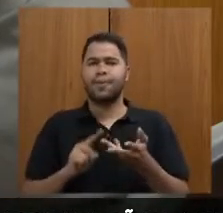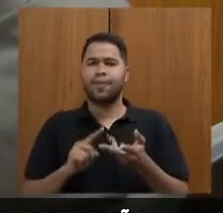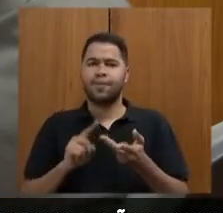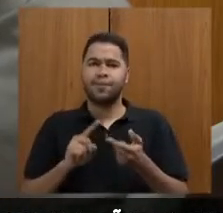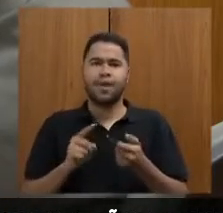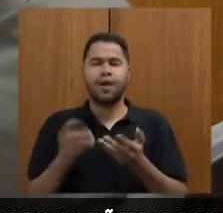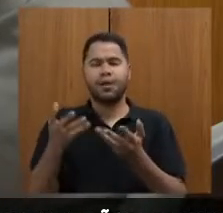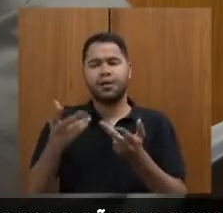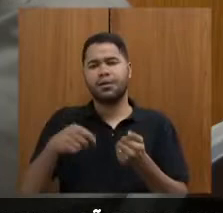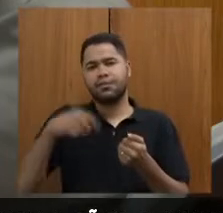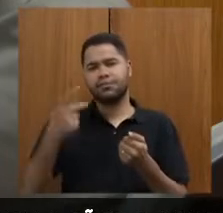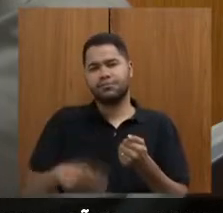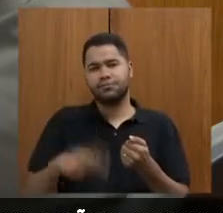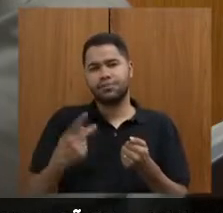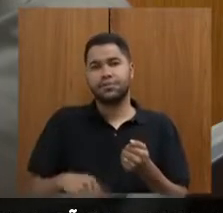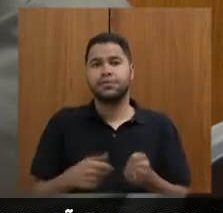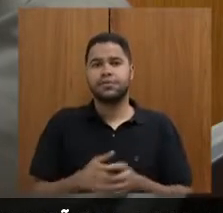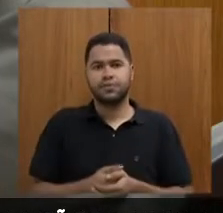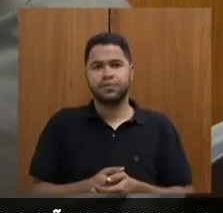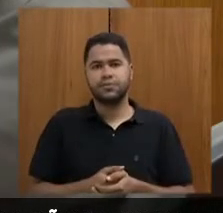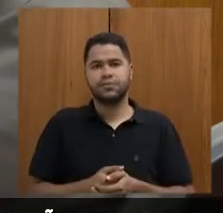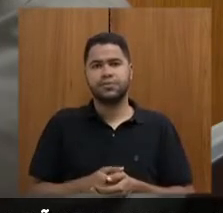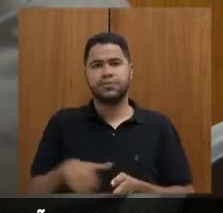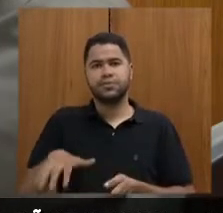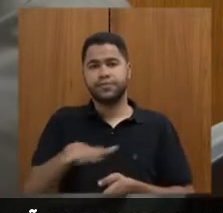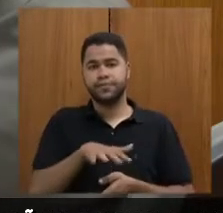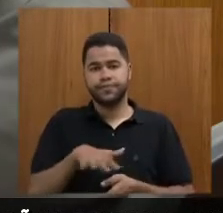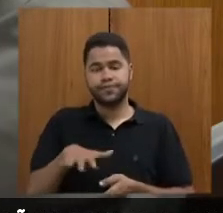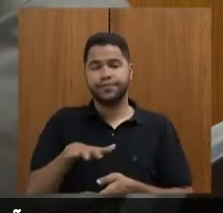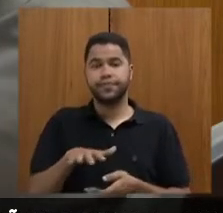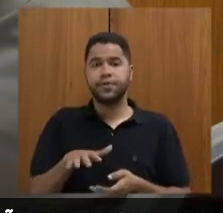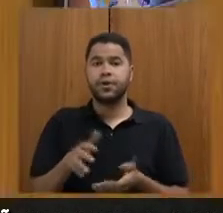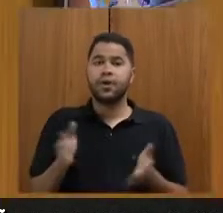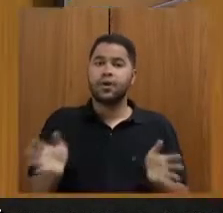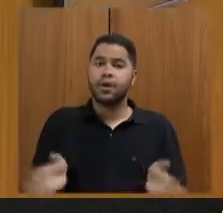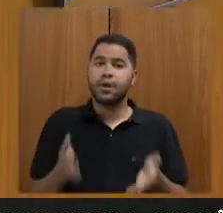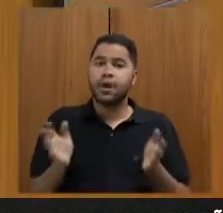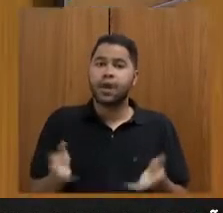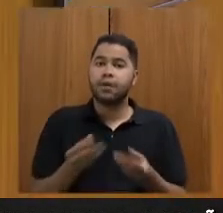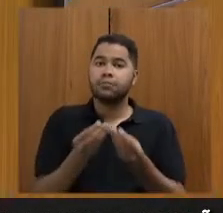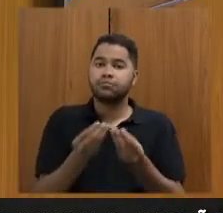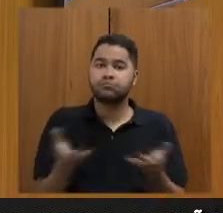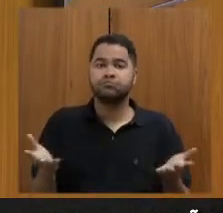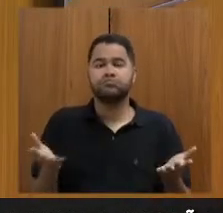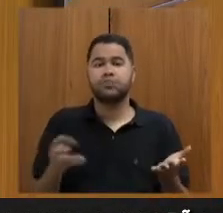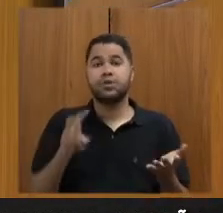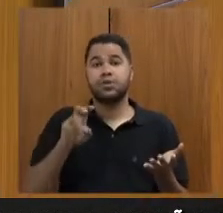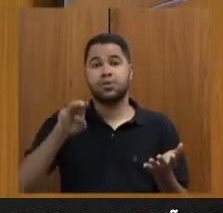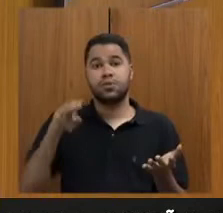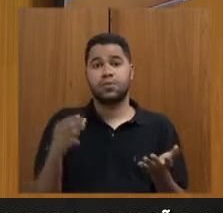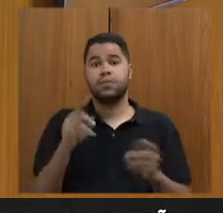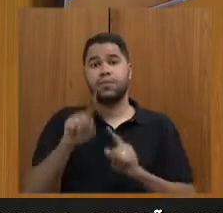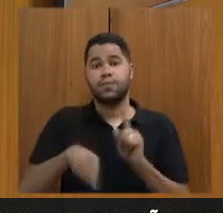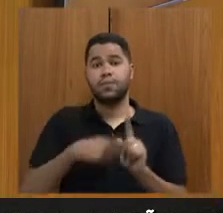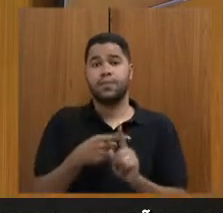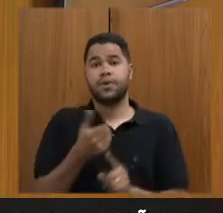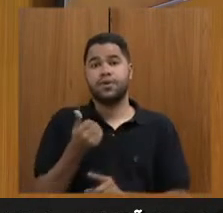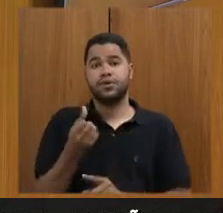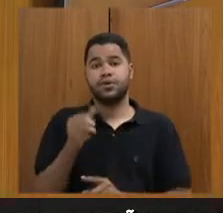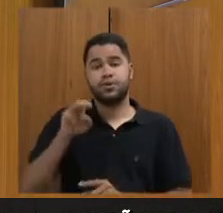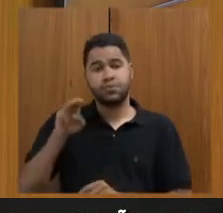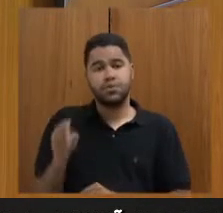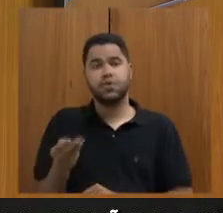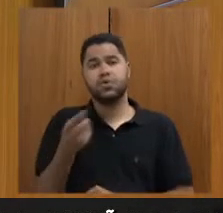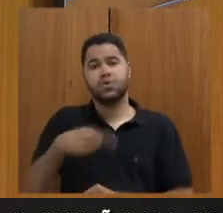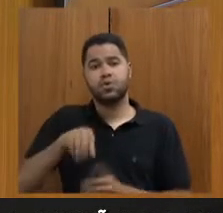mais acolhedor do planeta, entre os 10, pela plataforma Booking, investir na promoção, 5 milhões, mais 16 milhões que